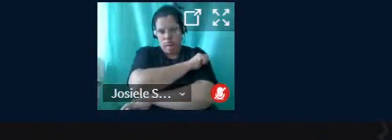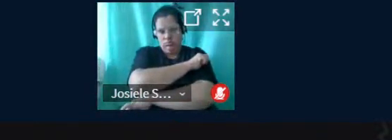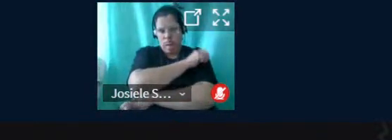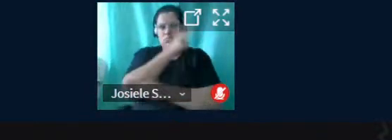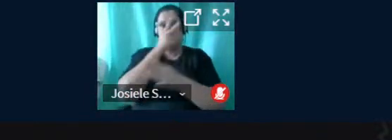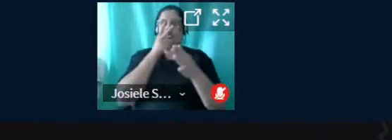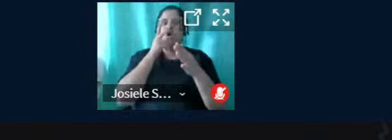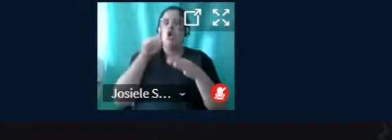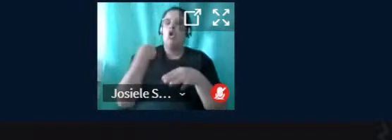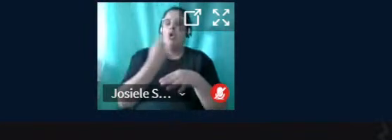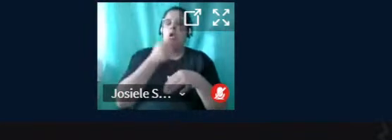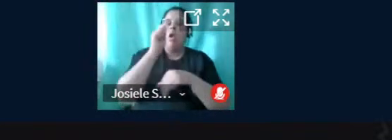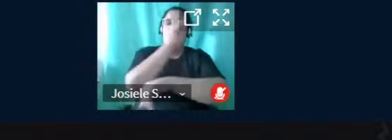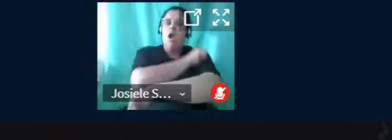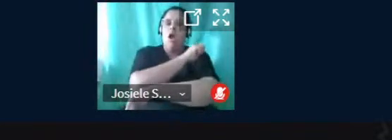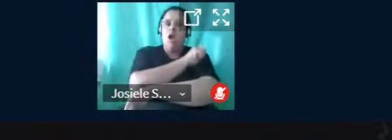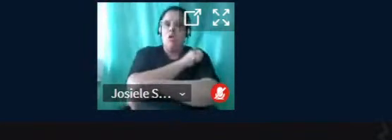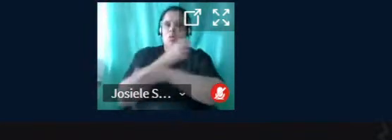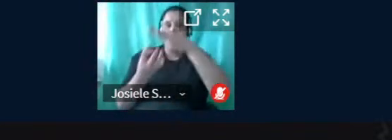alunos do IFE do campus Rio Grande.